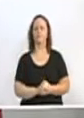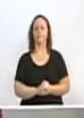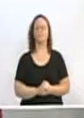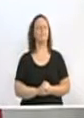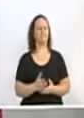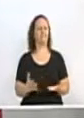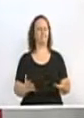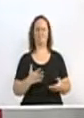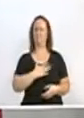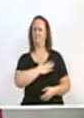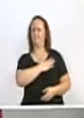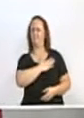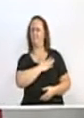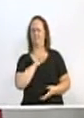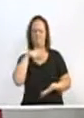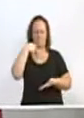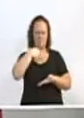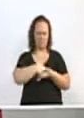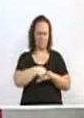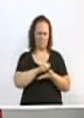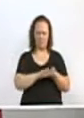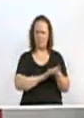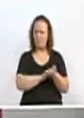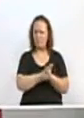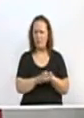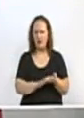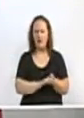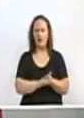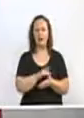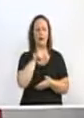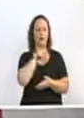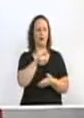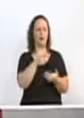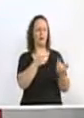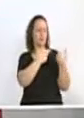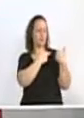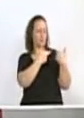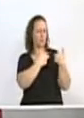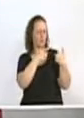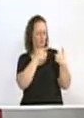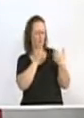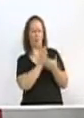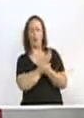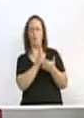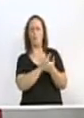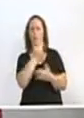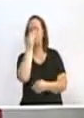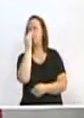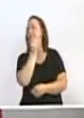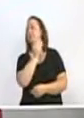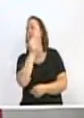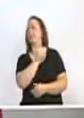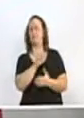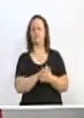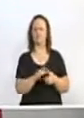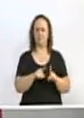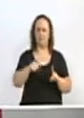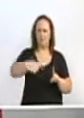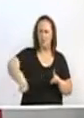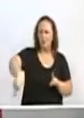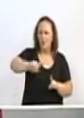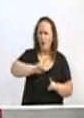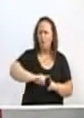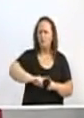governo não paga as suas obrigações. Muitas das suas obrigações ele não paga. Agora nós, os seres comuns, nós temos que pagar.